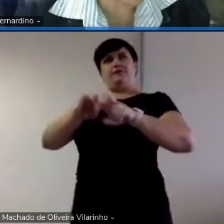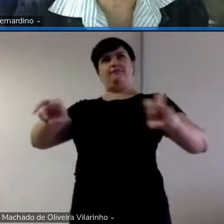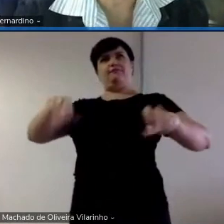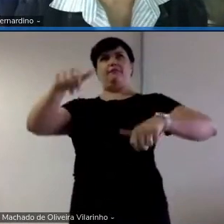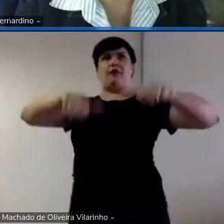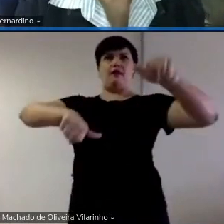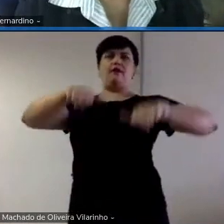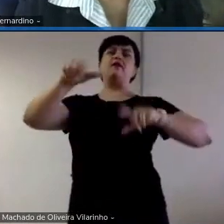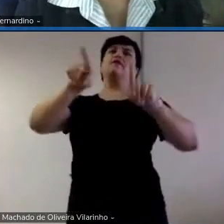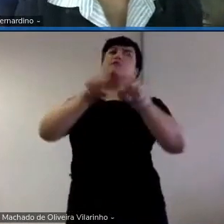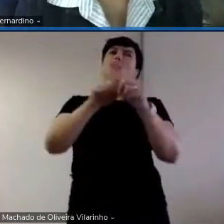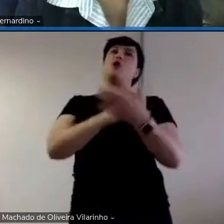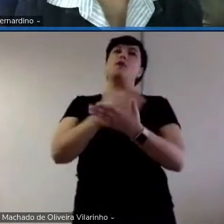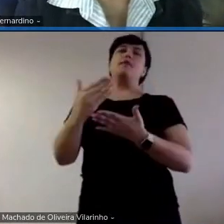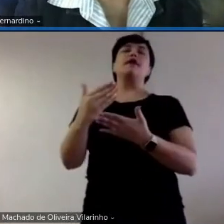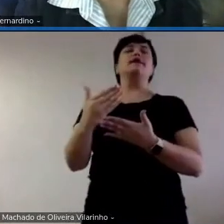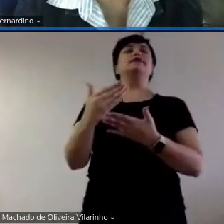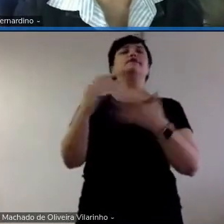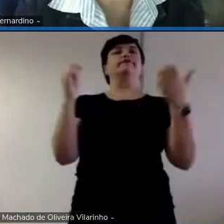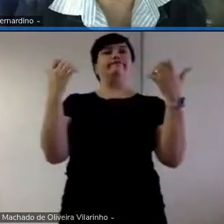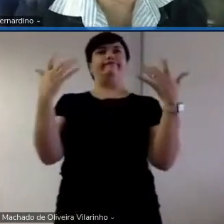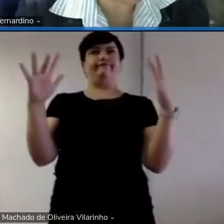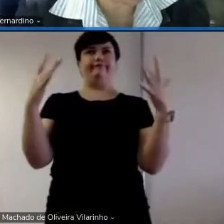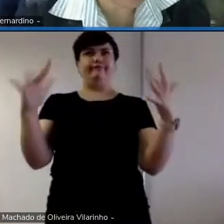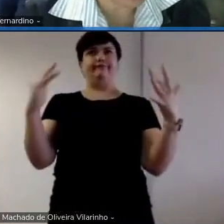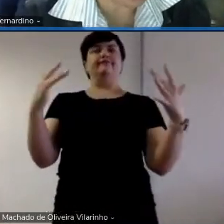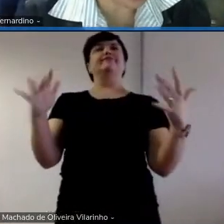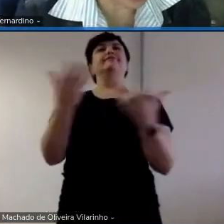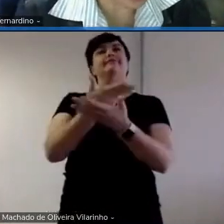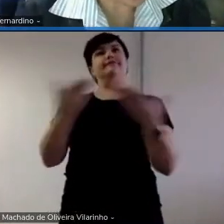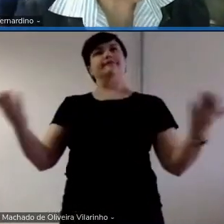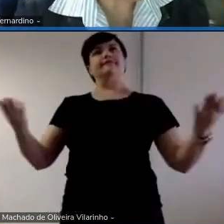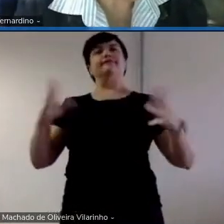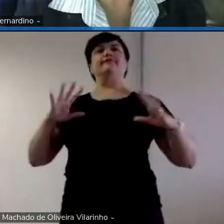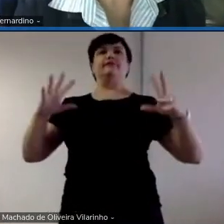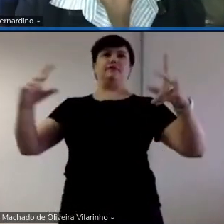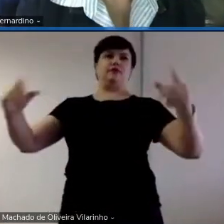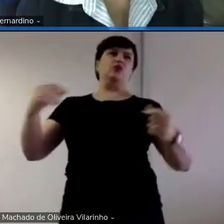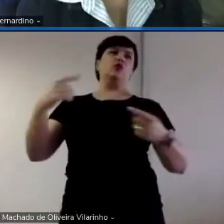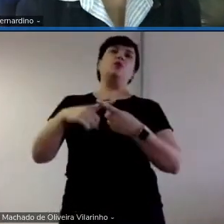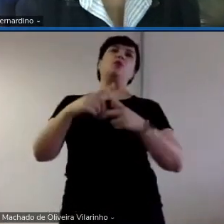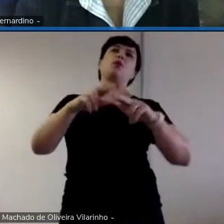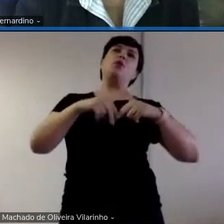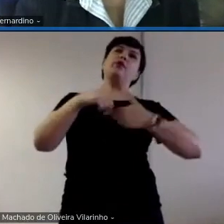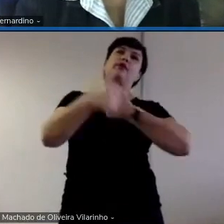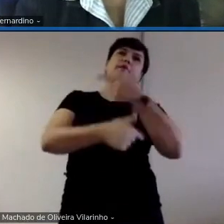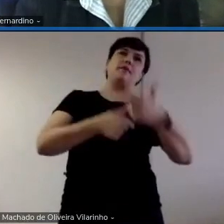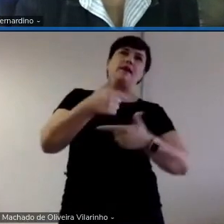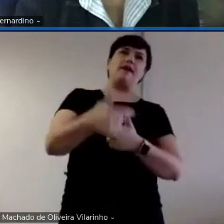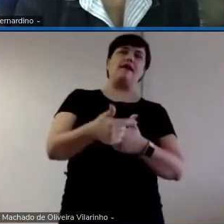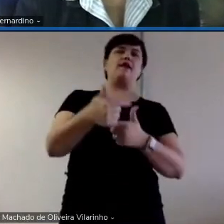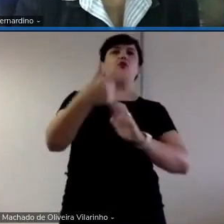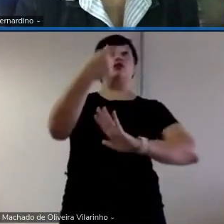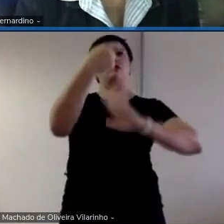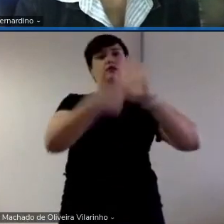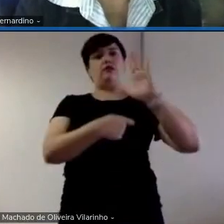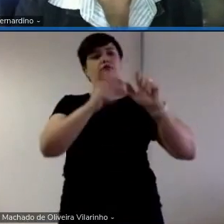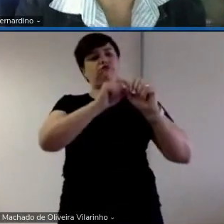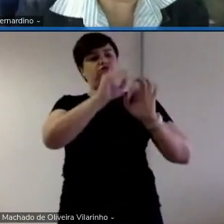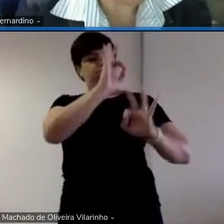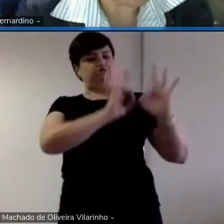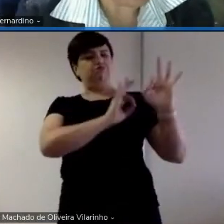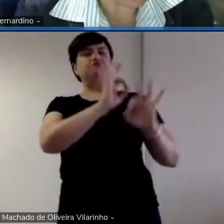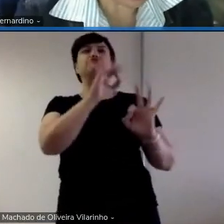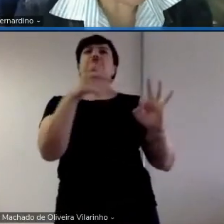parabenizando a vocês pelo trabalho intenso que foi feito. um